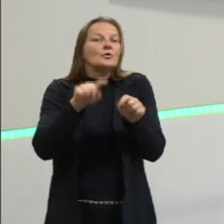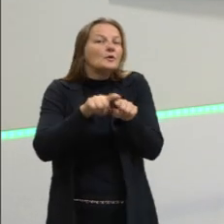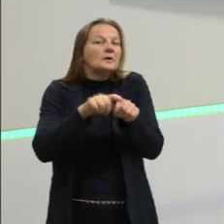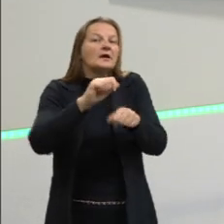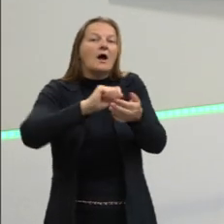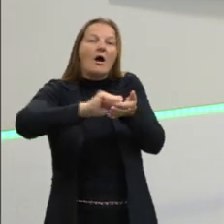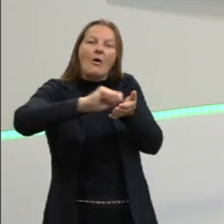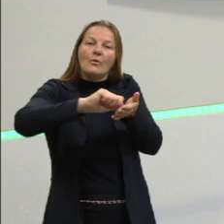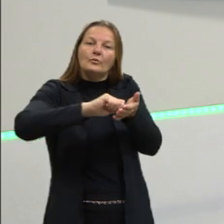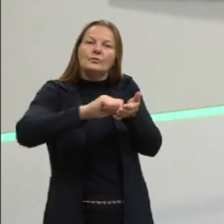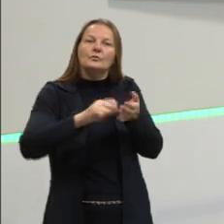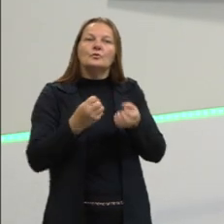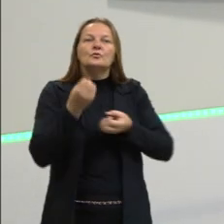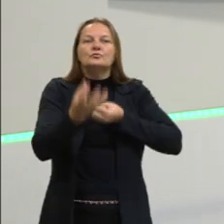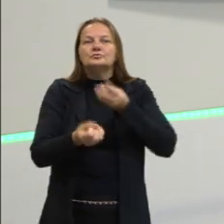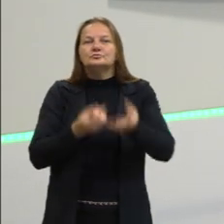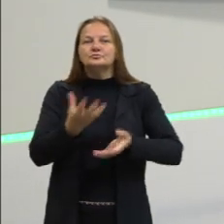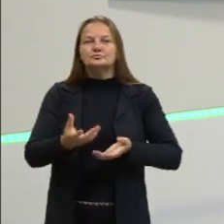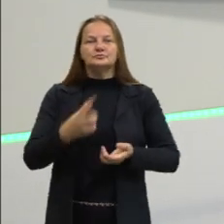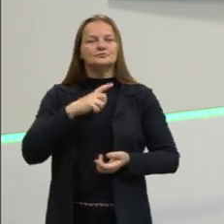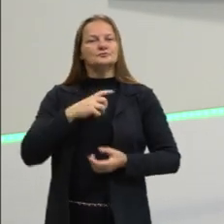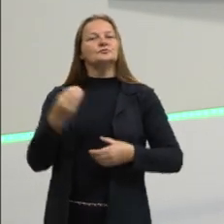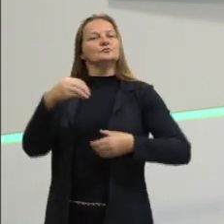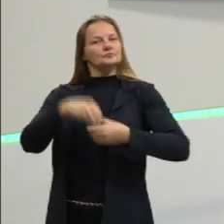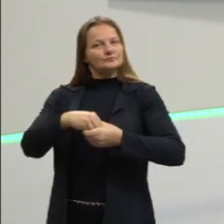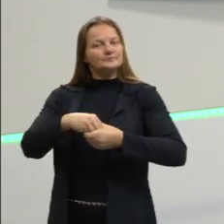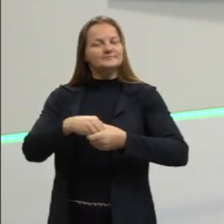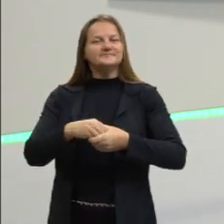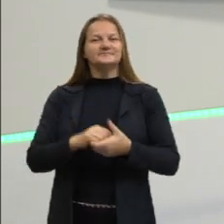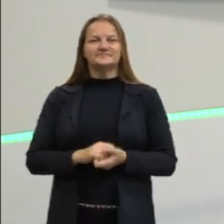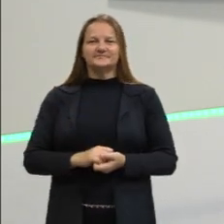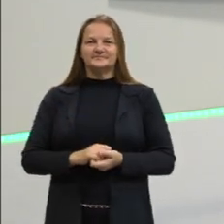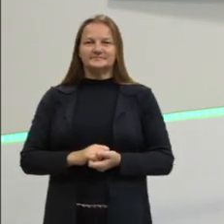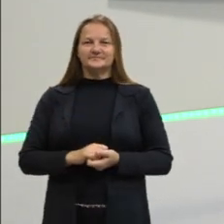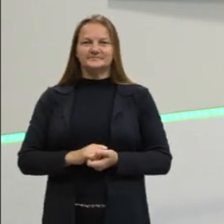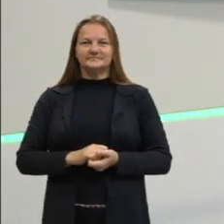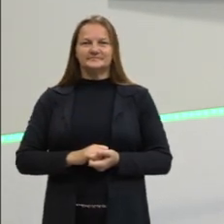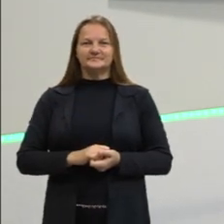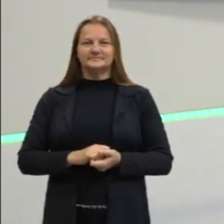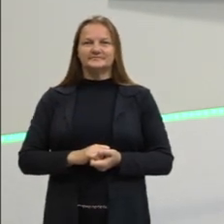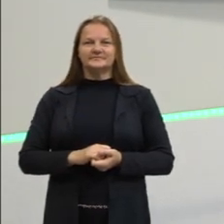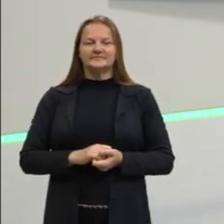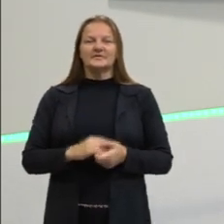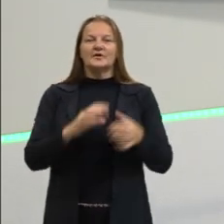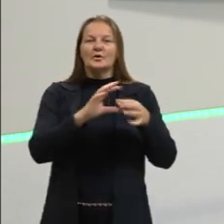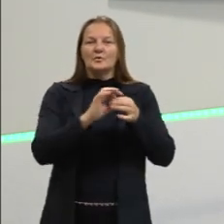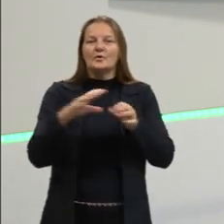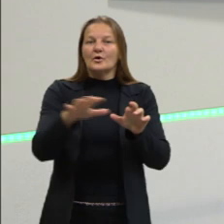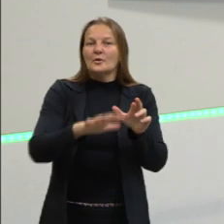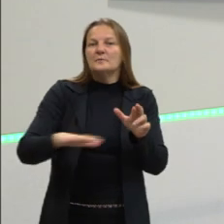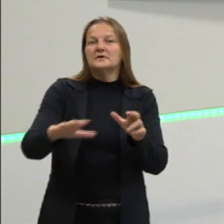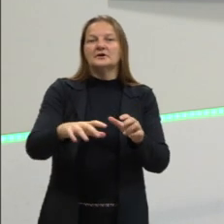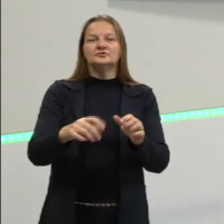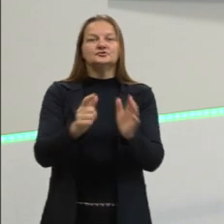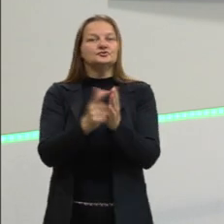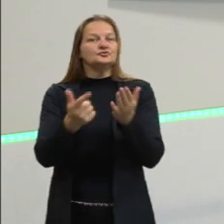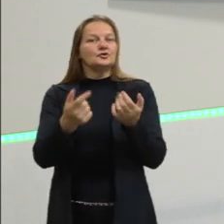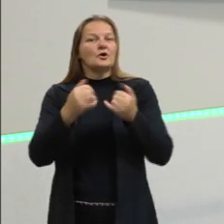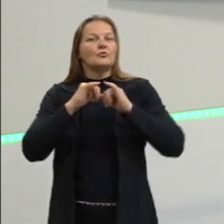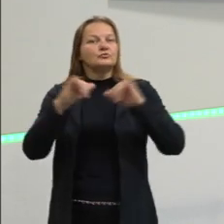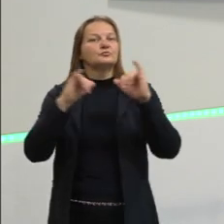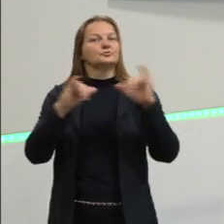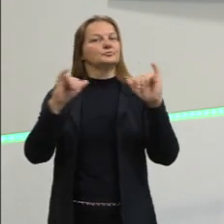alguém que está contribuindo dentro desse ambiente jornalístico.